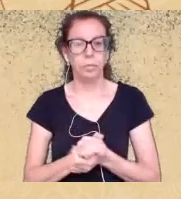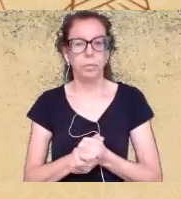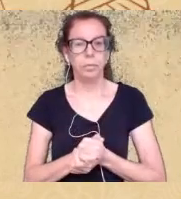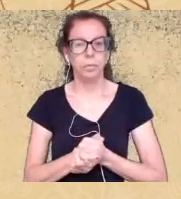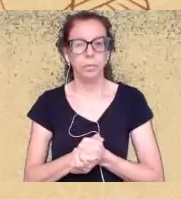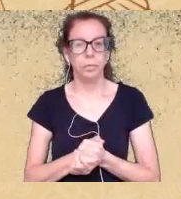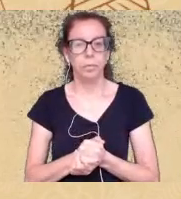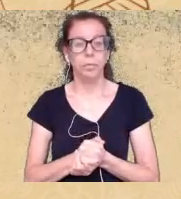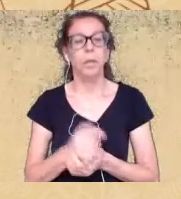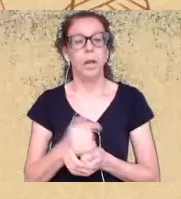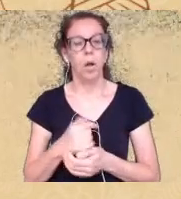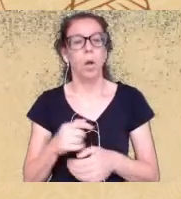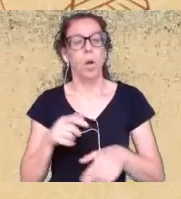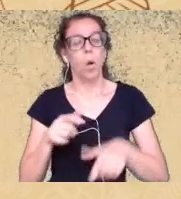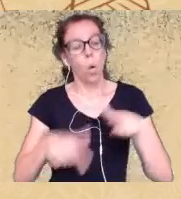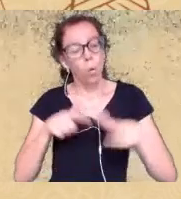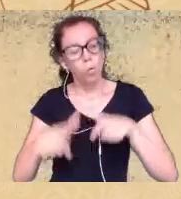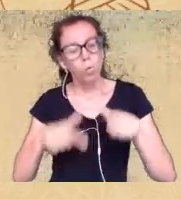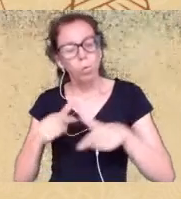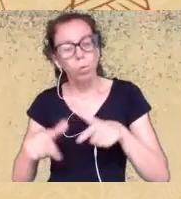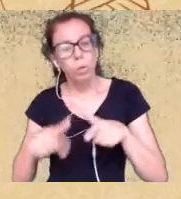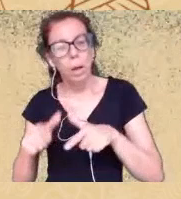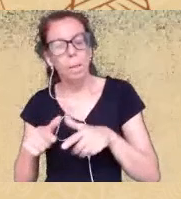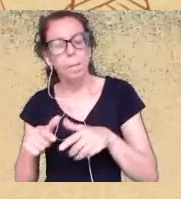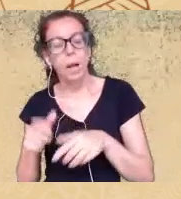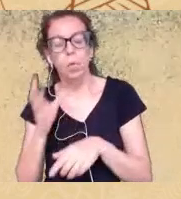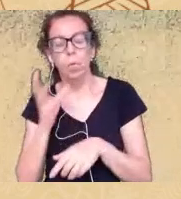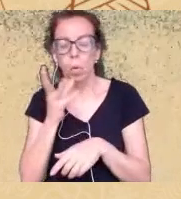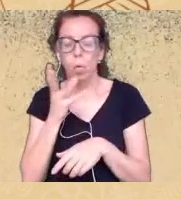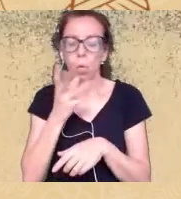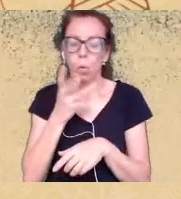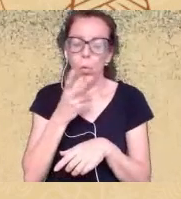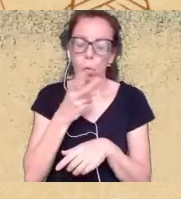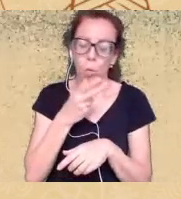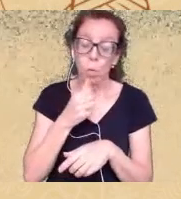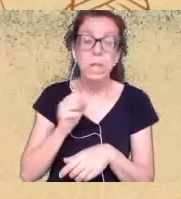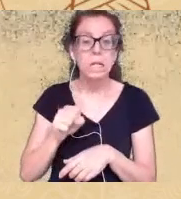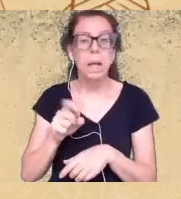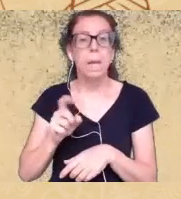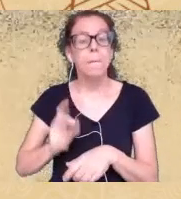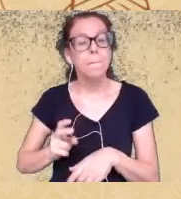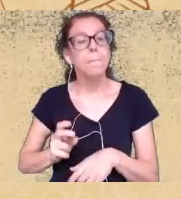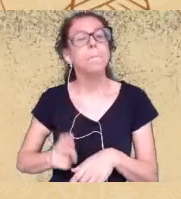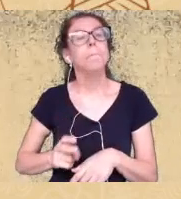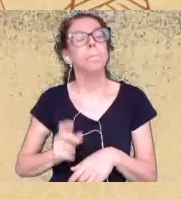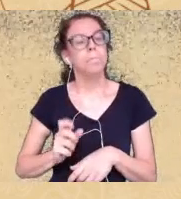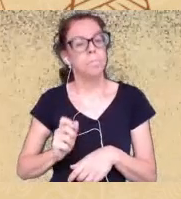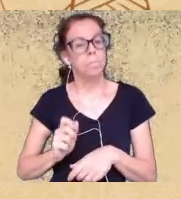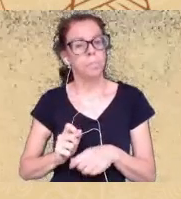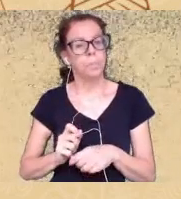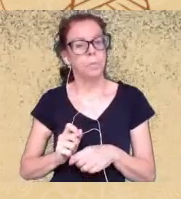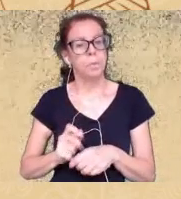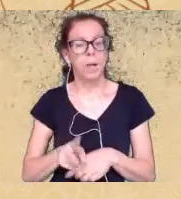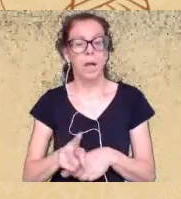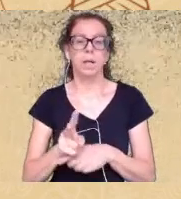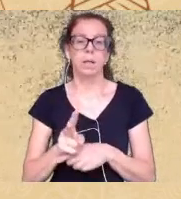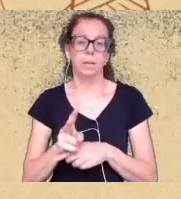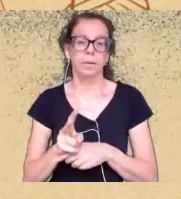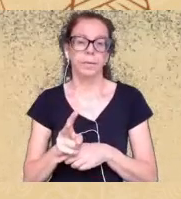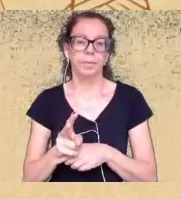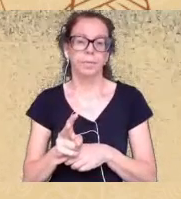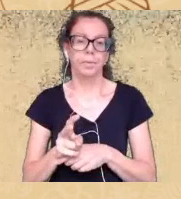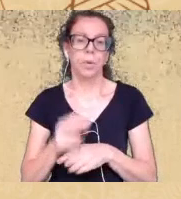trabalho de formiguinha é um trabalho de formiguinha mas é possível que a gente viva processos de